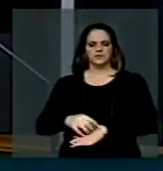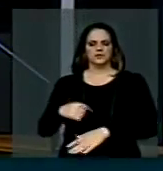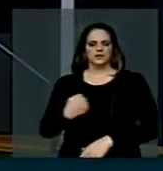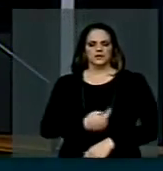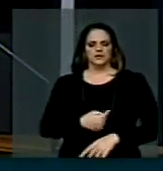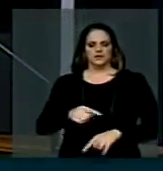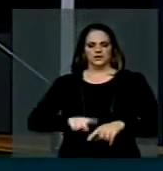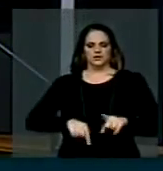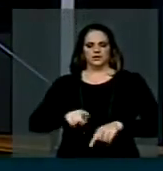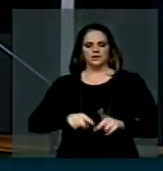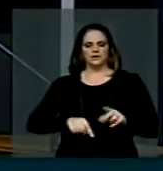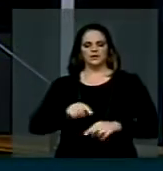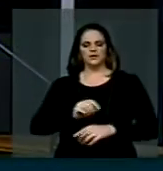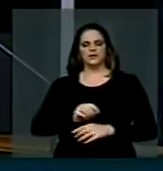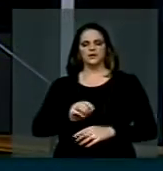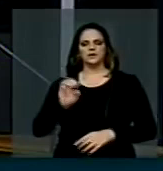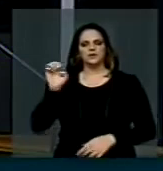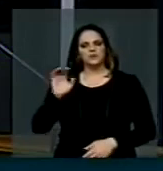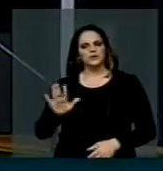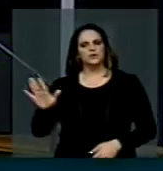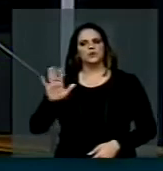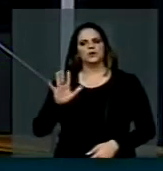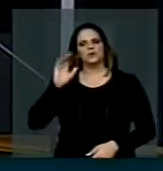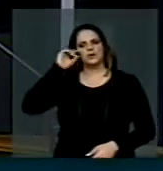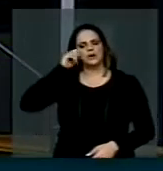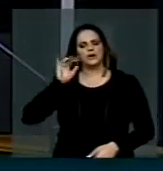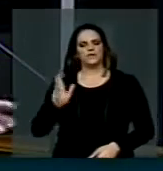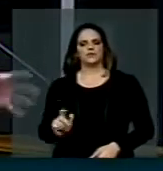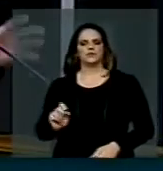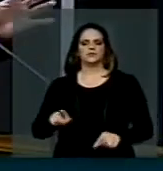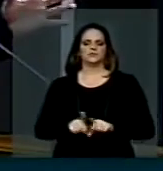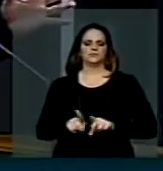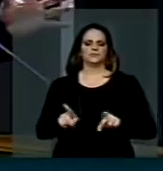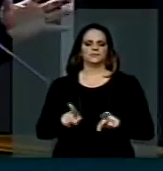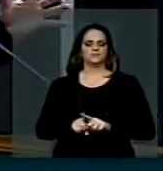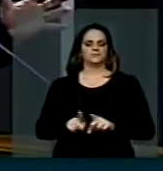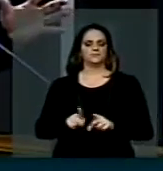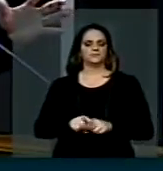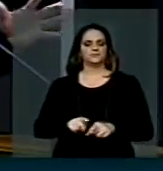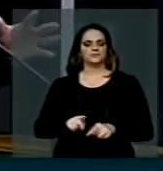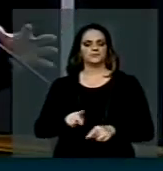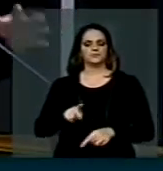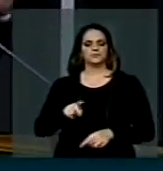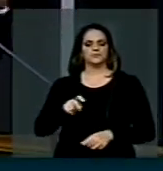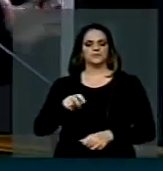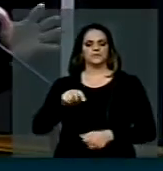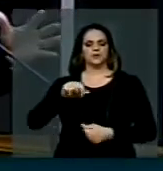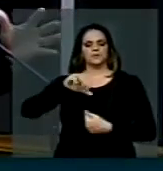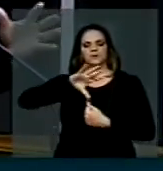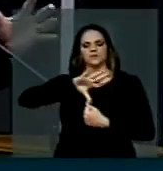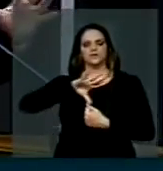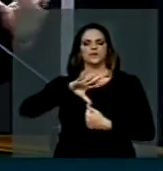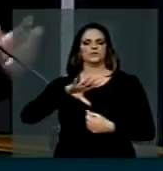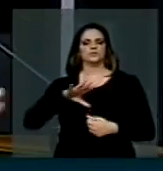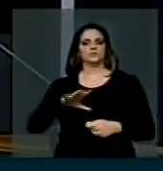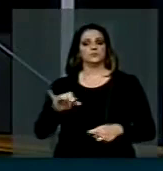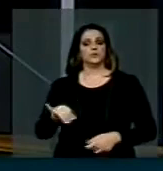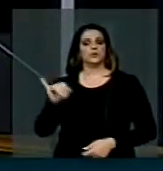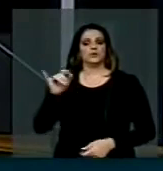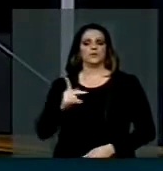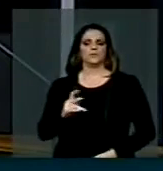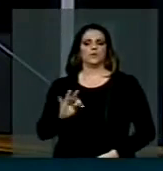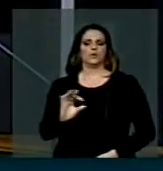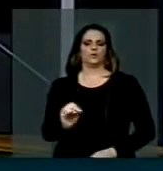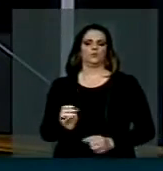produtos para a Europa, para a África e até para a América do Norte, o porto de Santana, no meu estado, é fundamental. Então, nós estamos